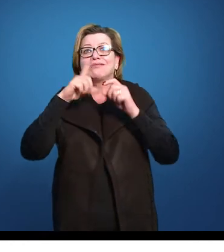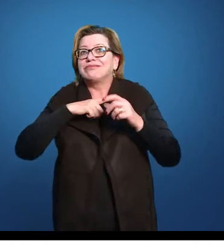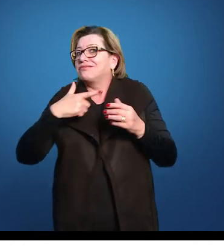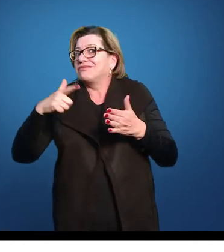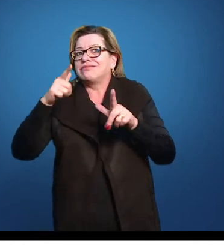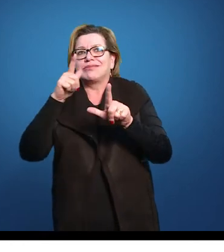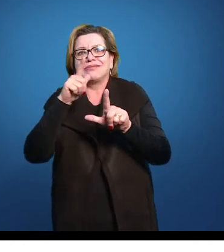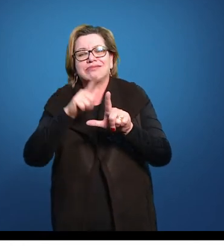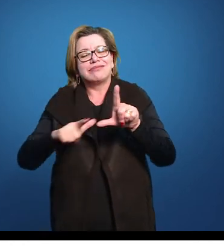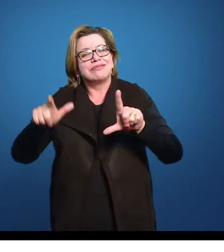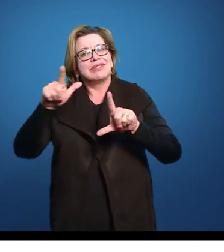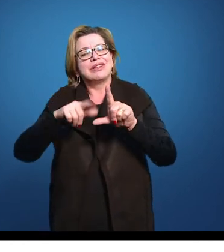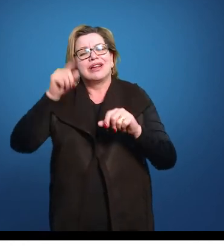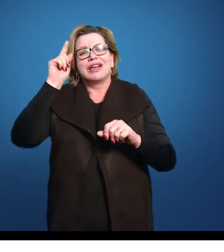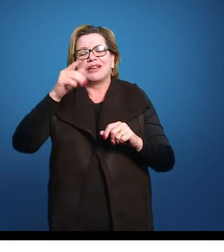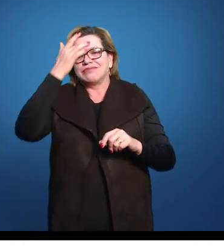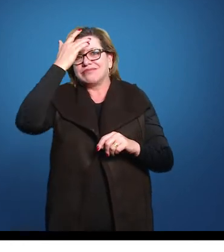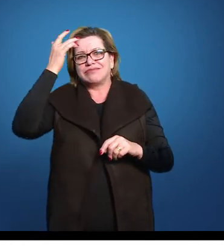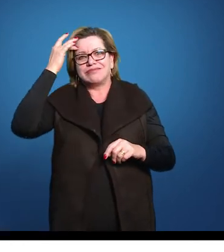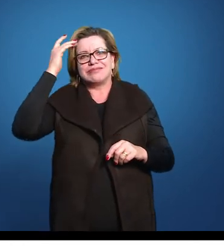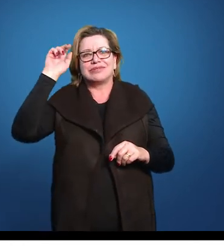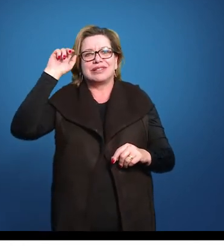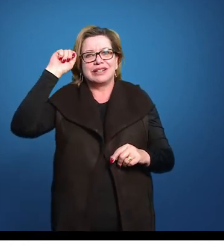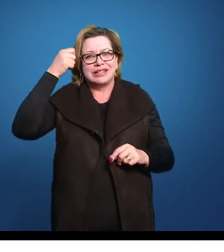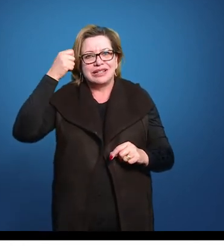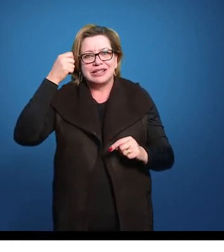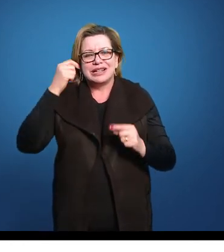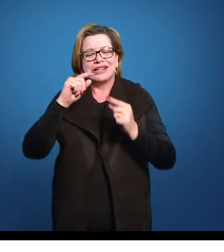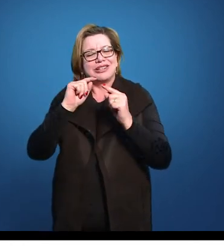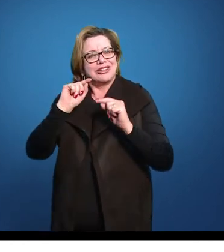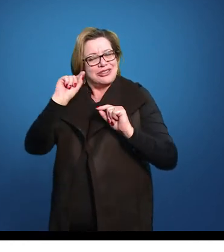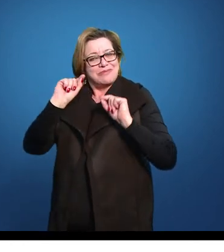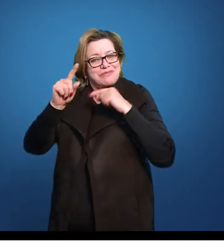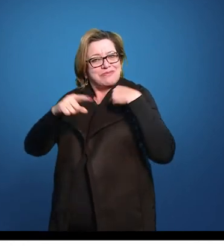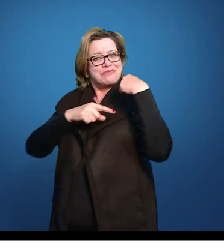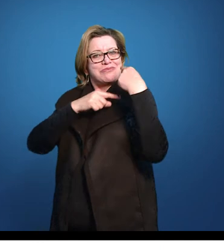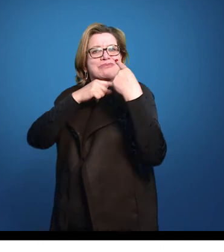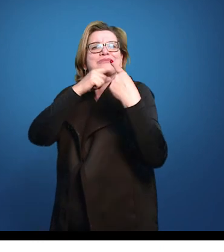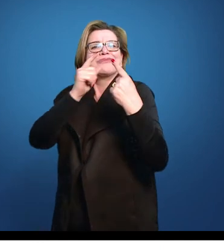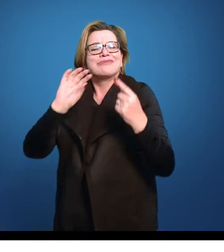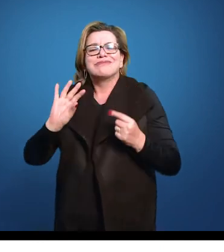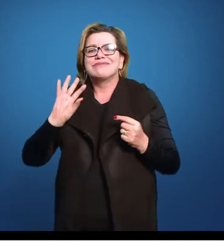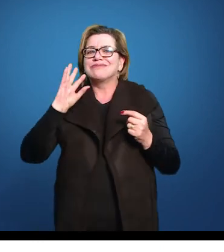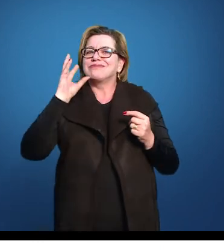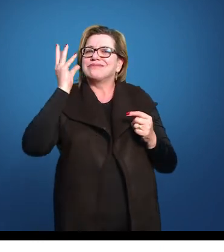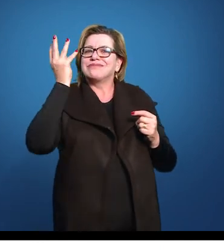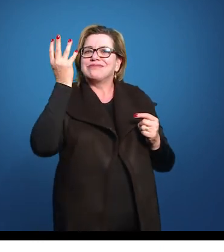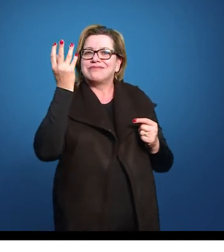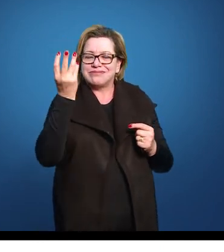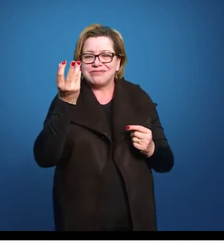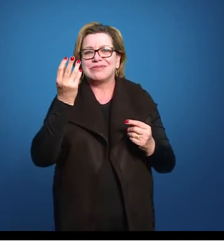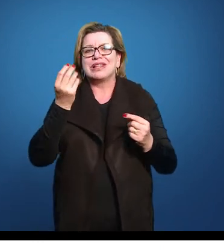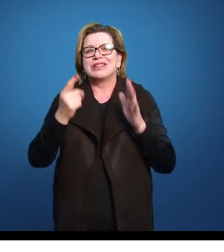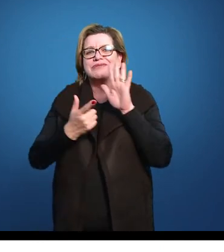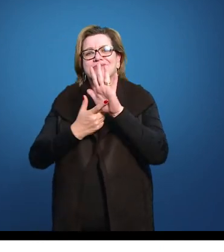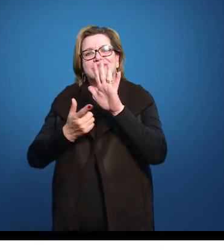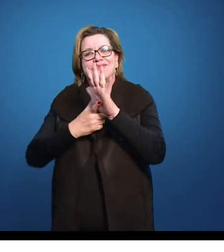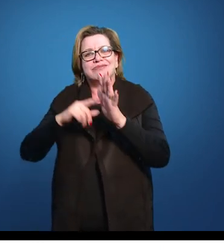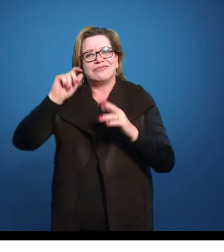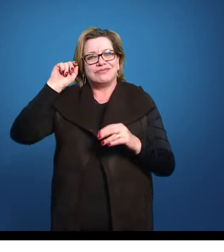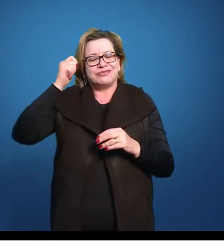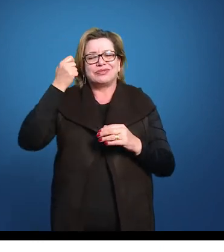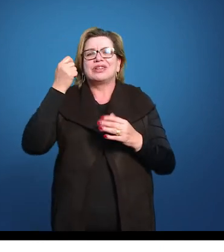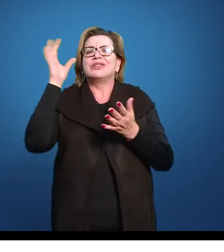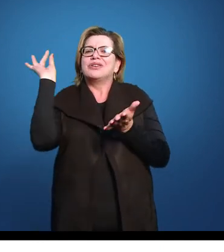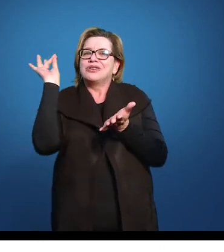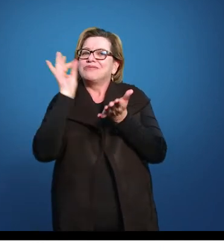e esse vai ser o grande presente que a gente vai ter com a literatura posterior, com o período literário posterior, que é a literatura do